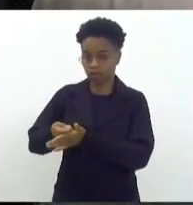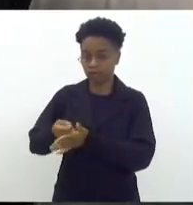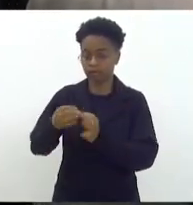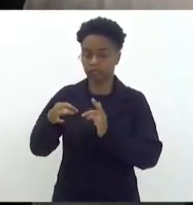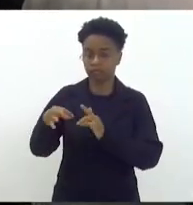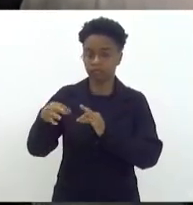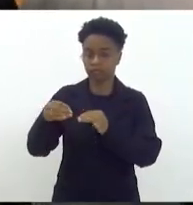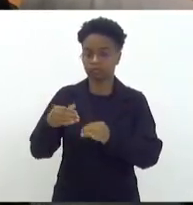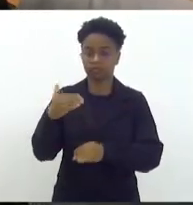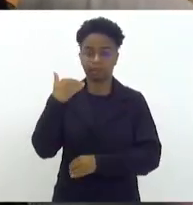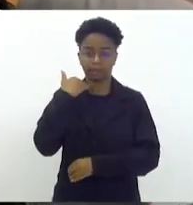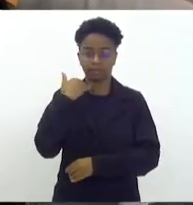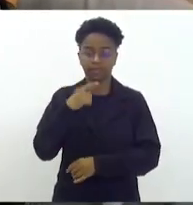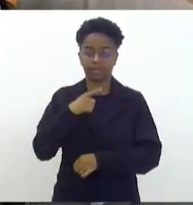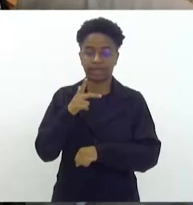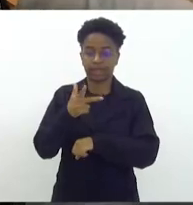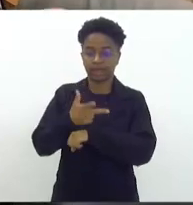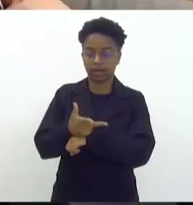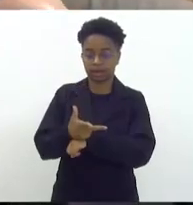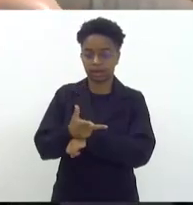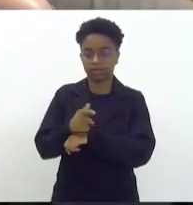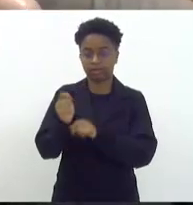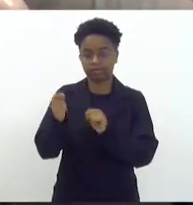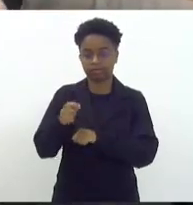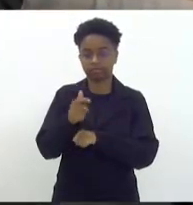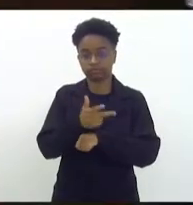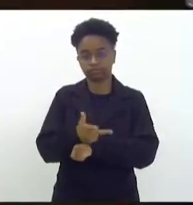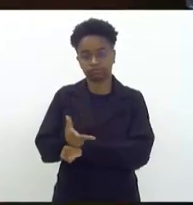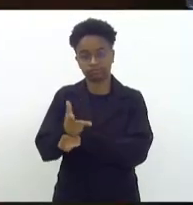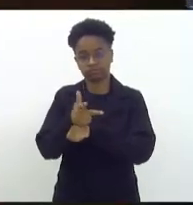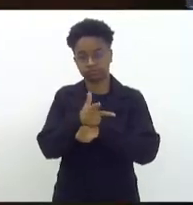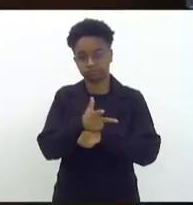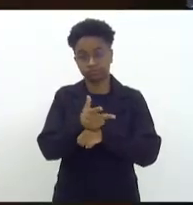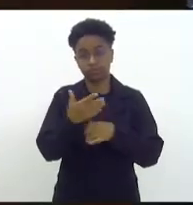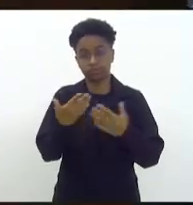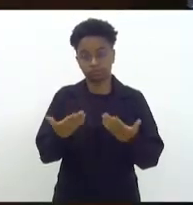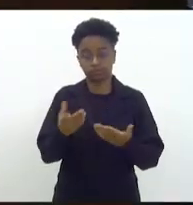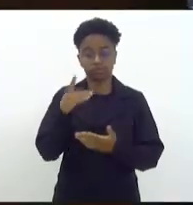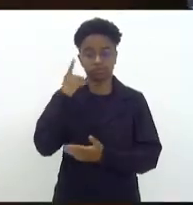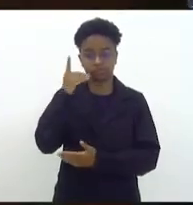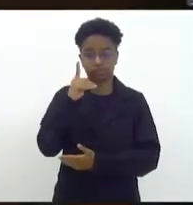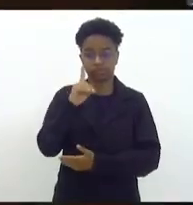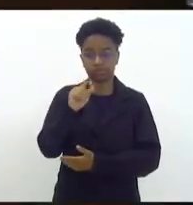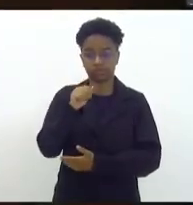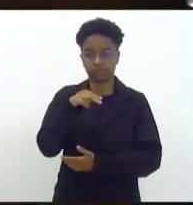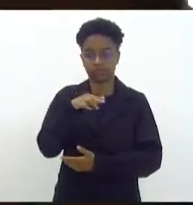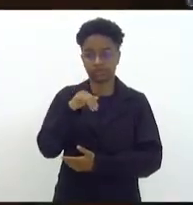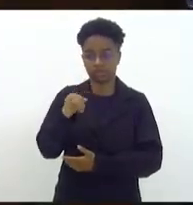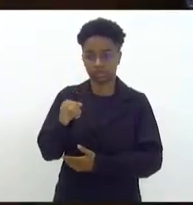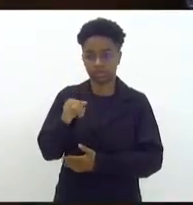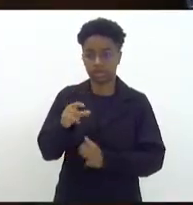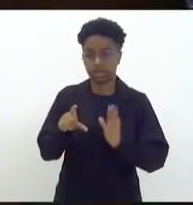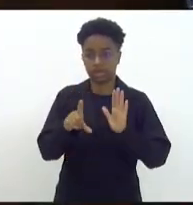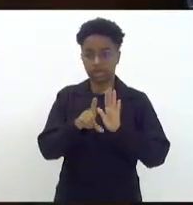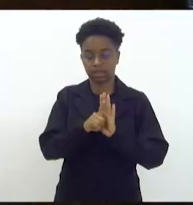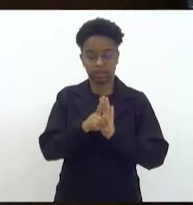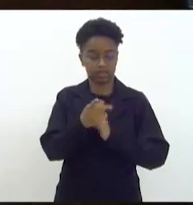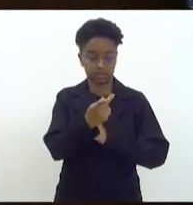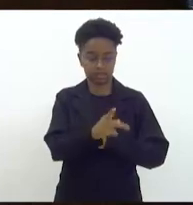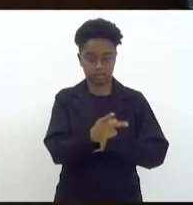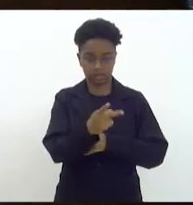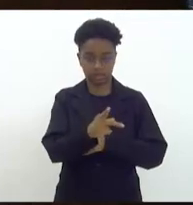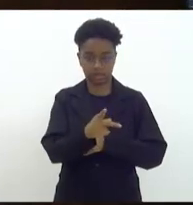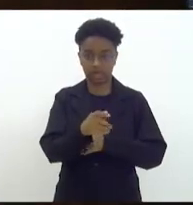tivessem câmaras para filmar. E, deputada Dani Monteiro, essa lei da Eloneida foi